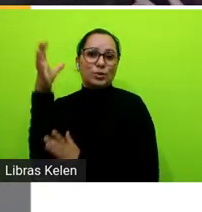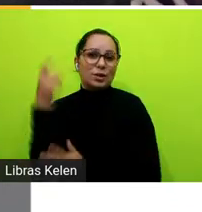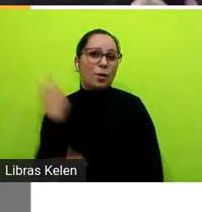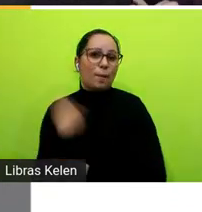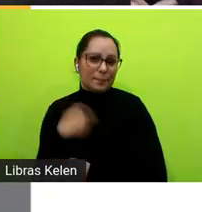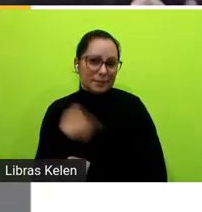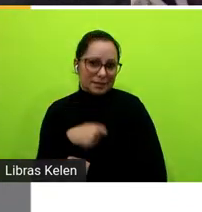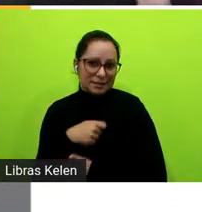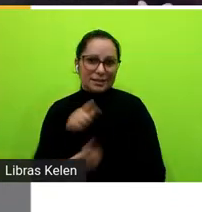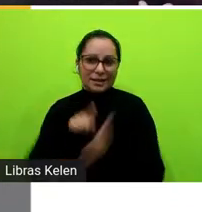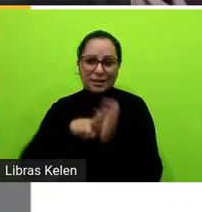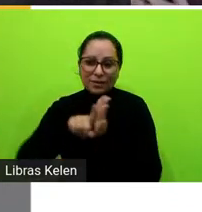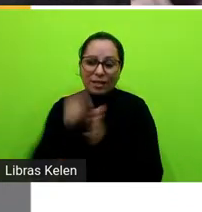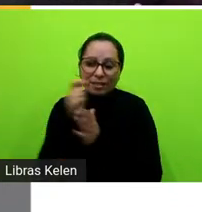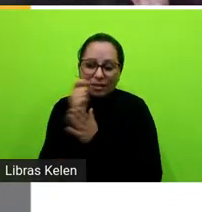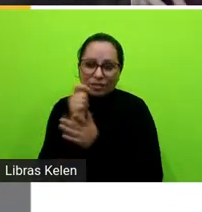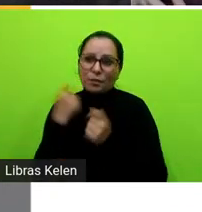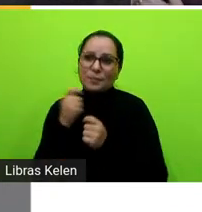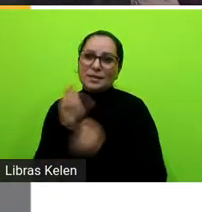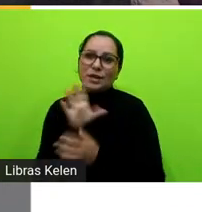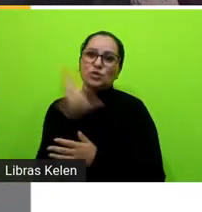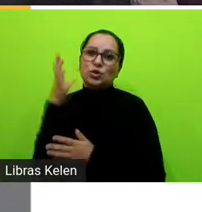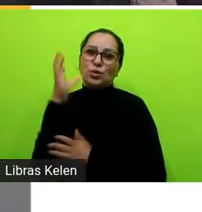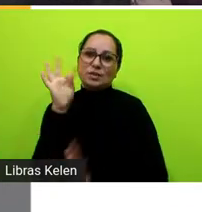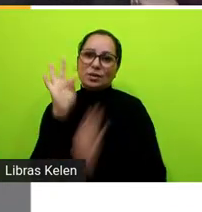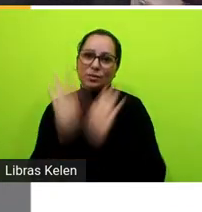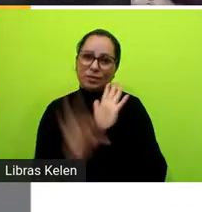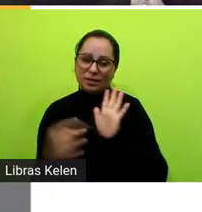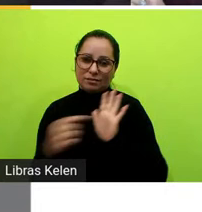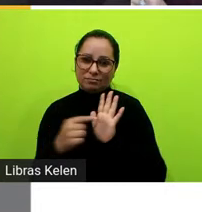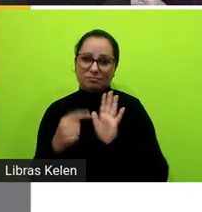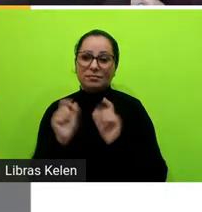que no final a gente não consiga descobrir então quem é o culpado